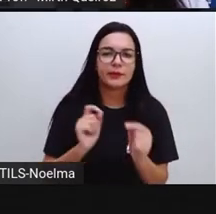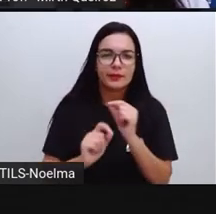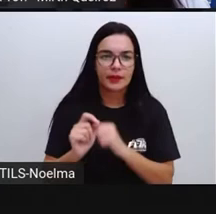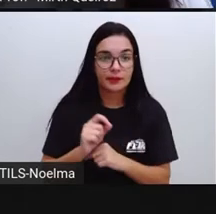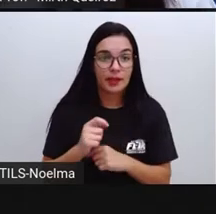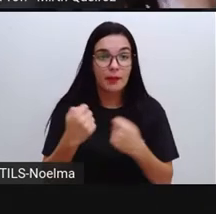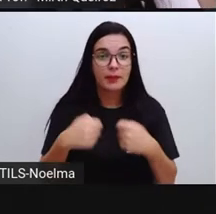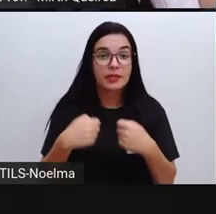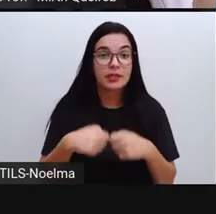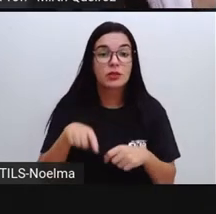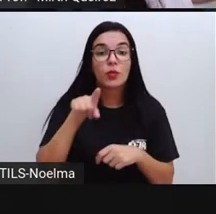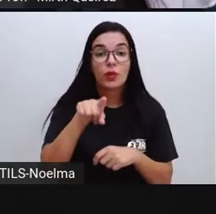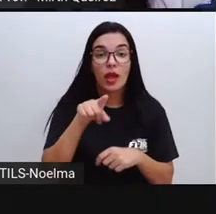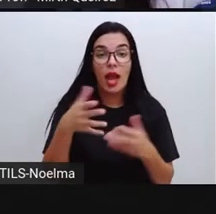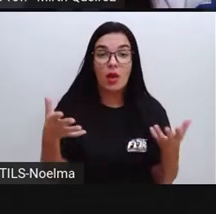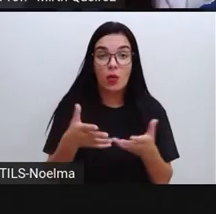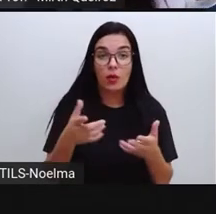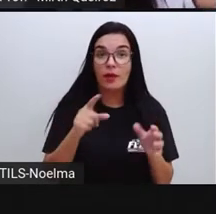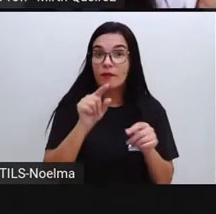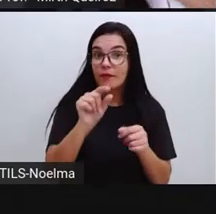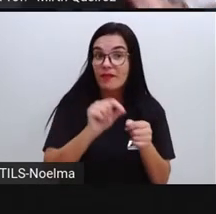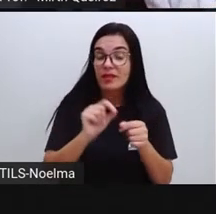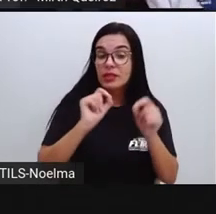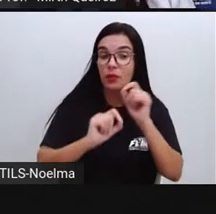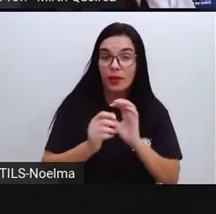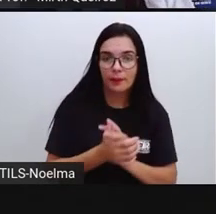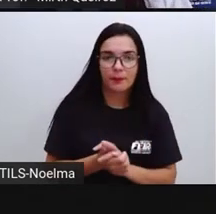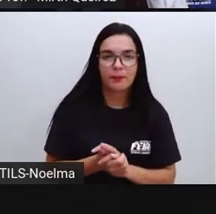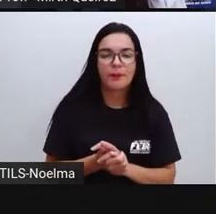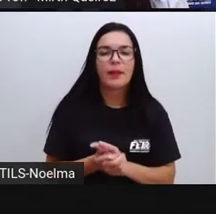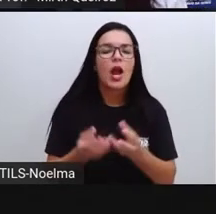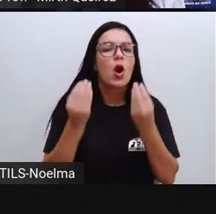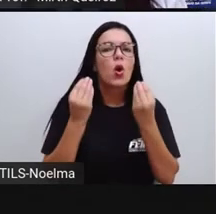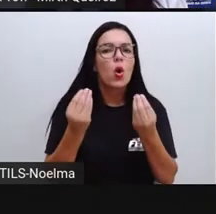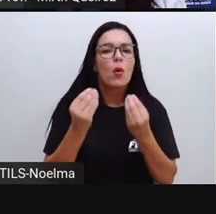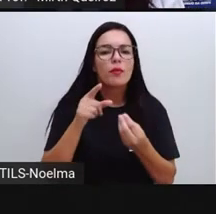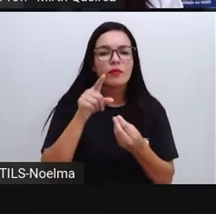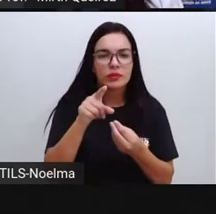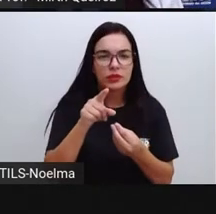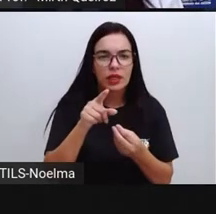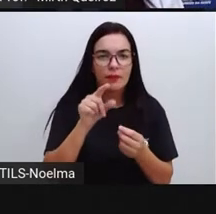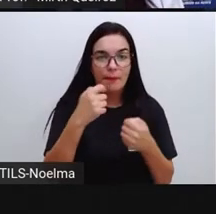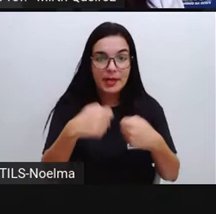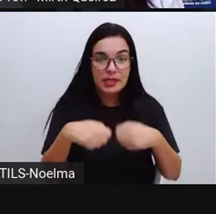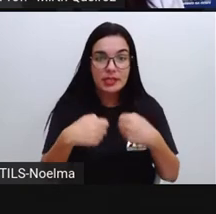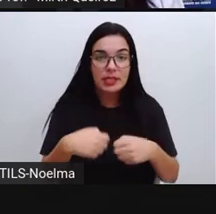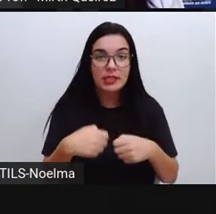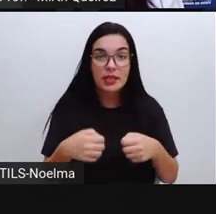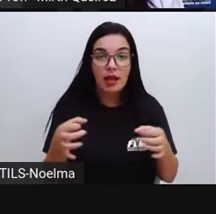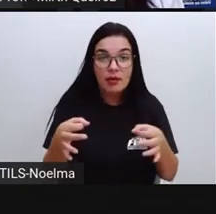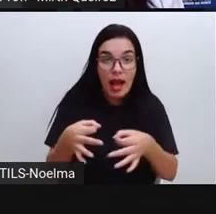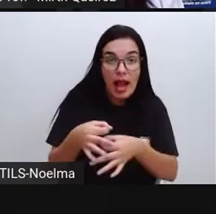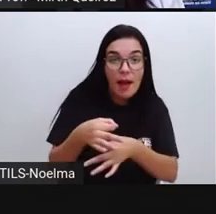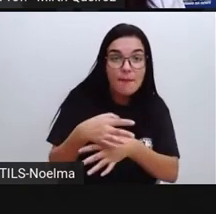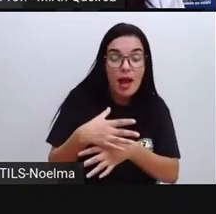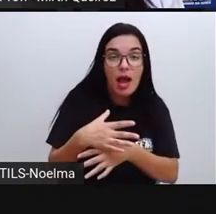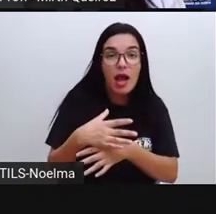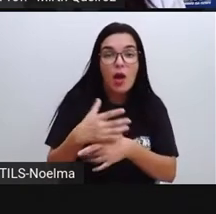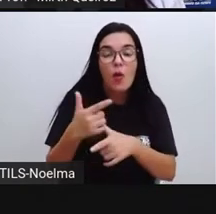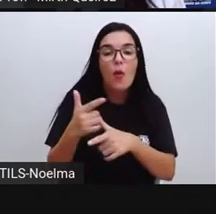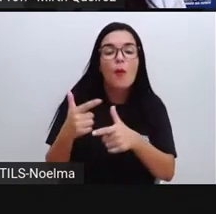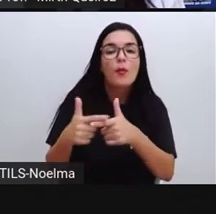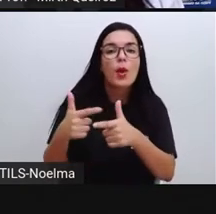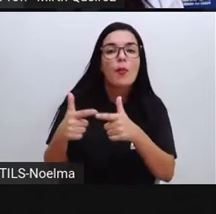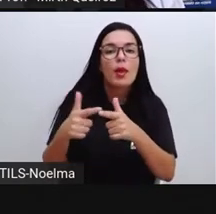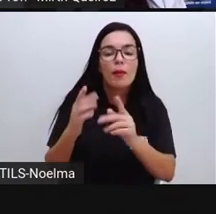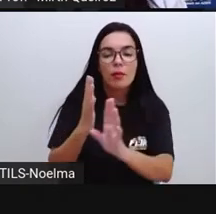cidade X. Como é que vocês resolveriam aí esse problema de congestionamento? Como